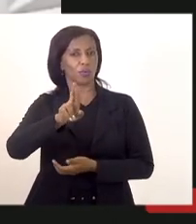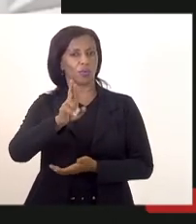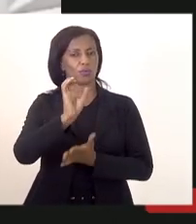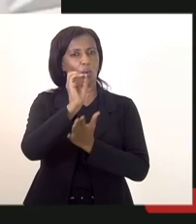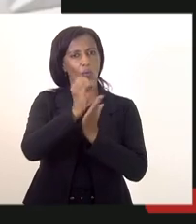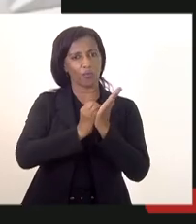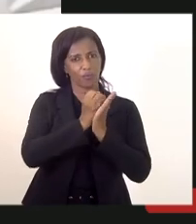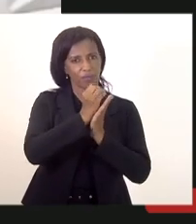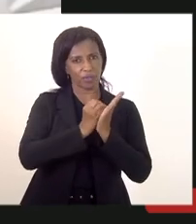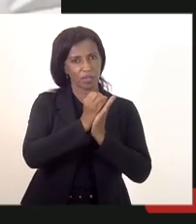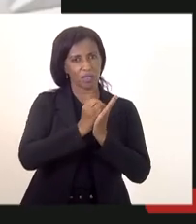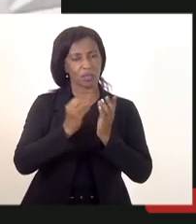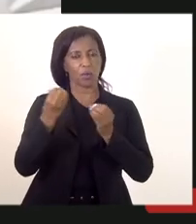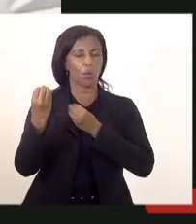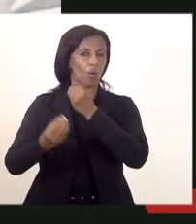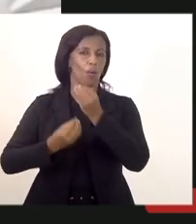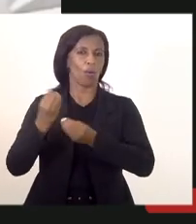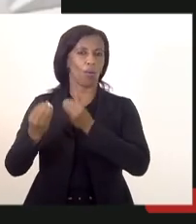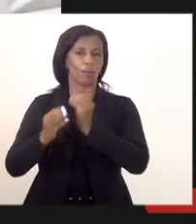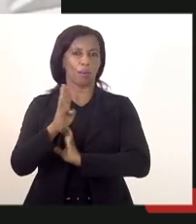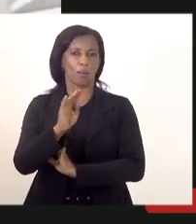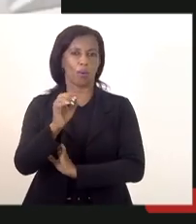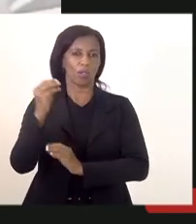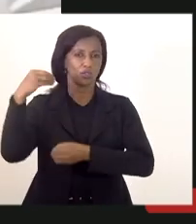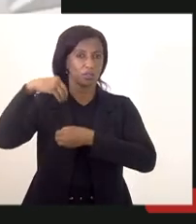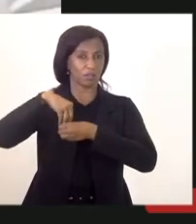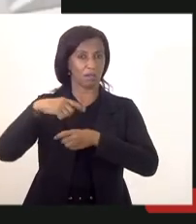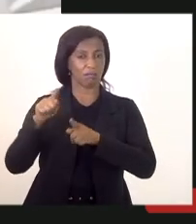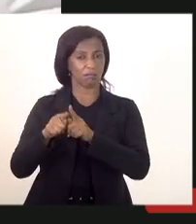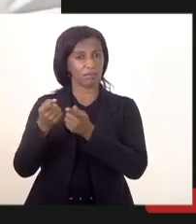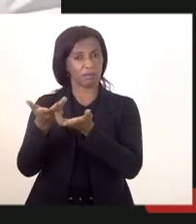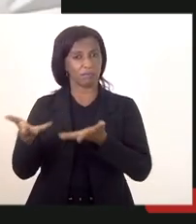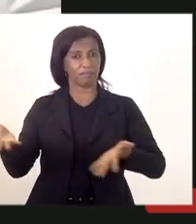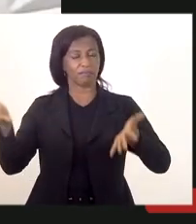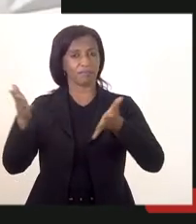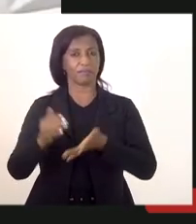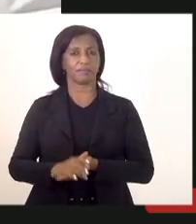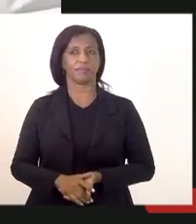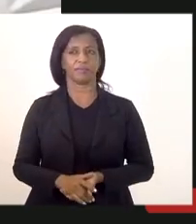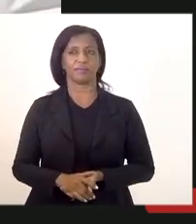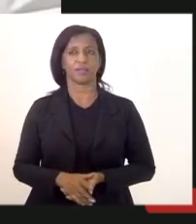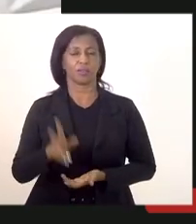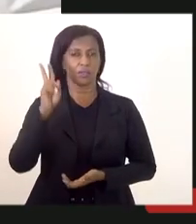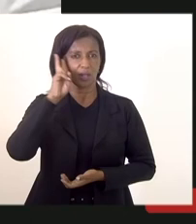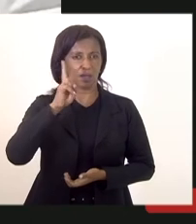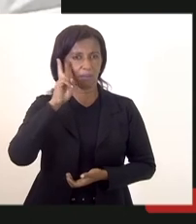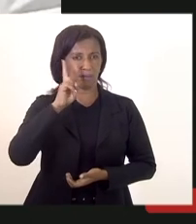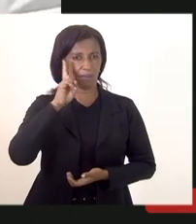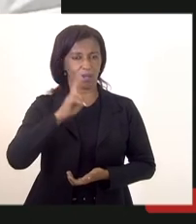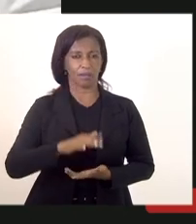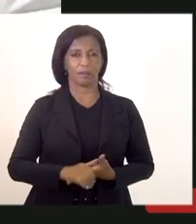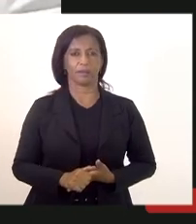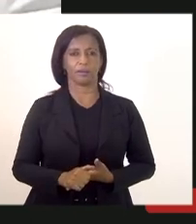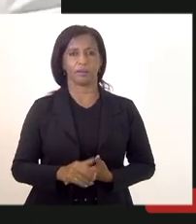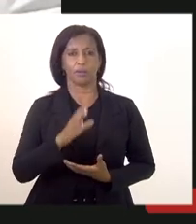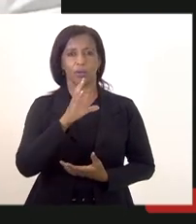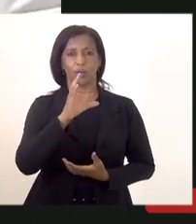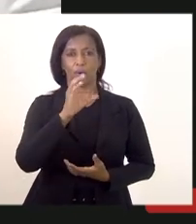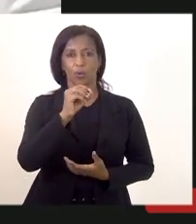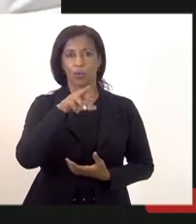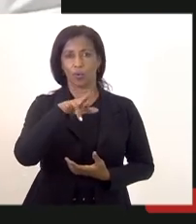também em boletim interno né e também na cerimônia salvo engano o coronel chegou a